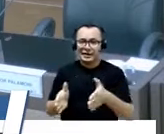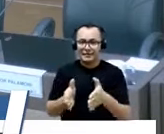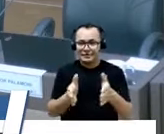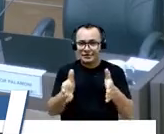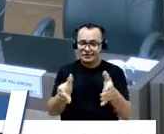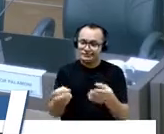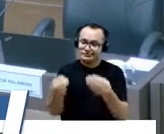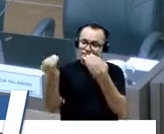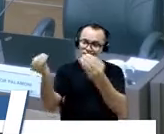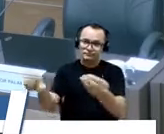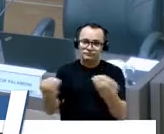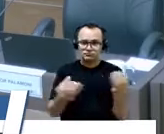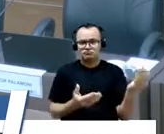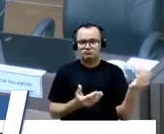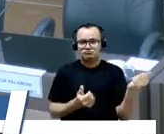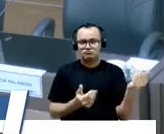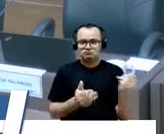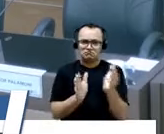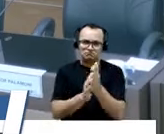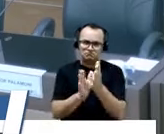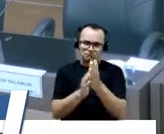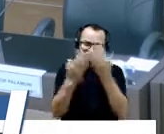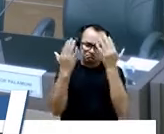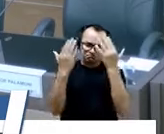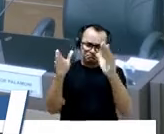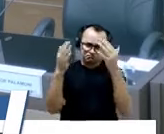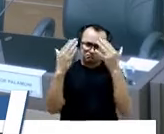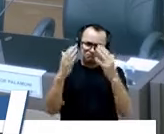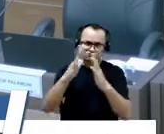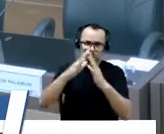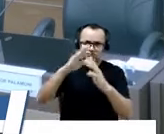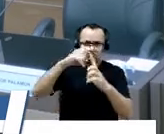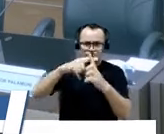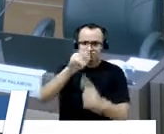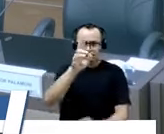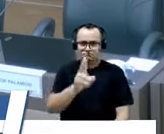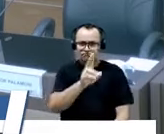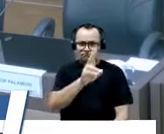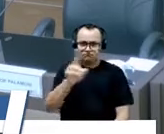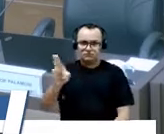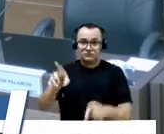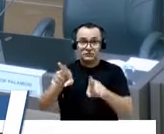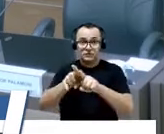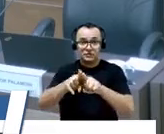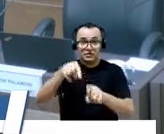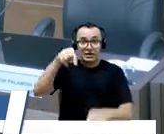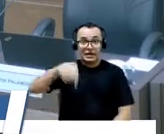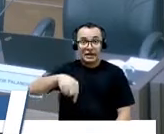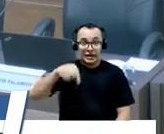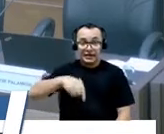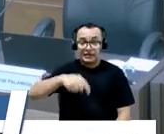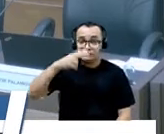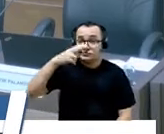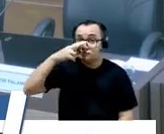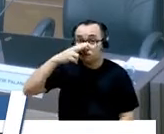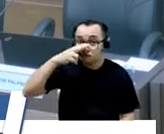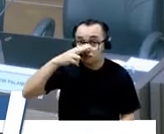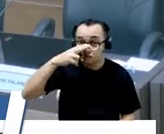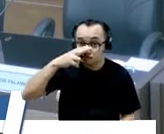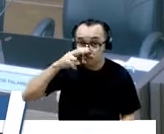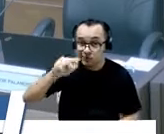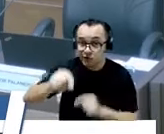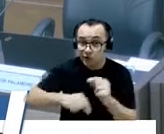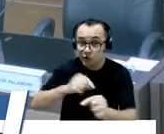Então, para avisar a igreja católica por esse evento, nós também, na igreja evangélica, a gente faz esse trabalho no retiro,